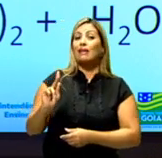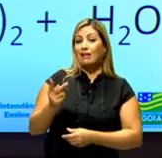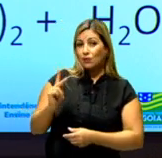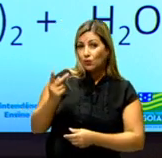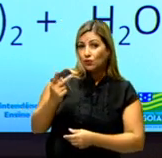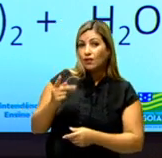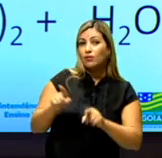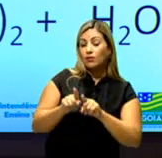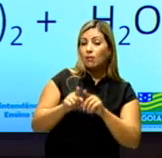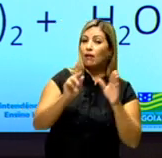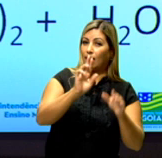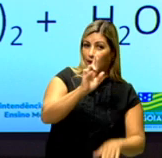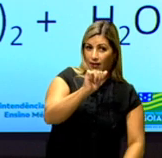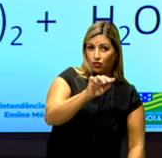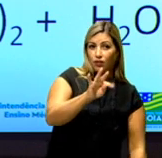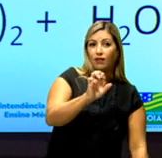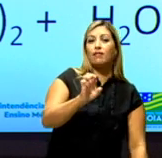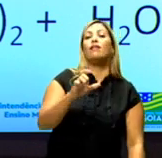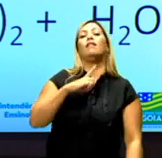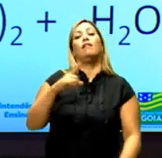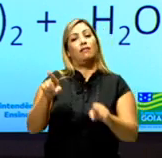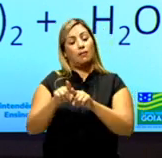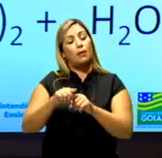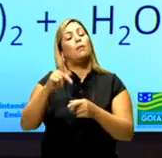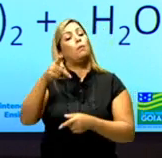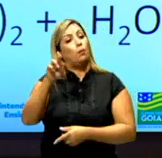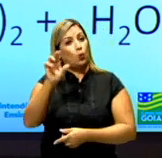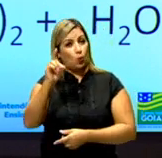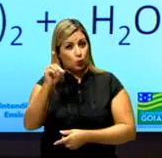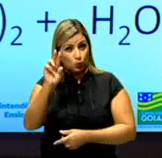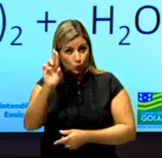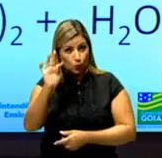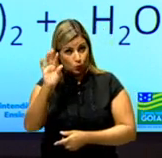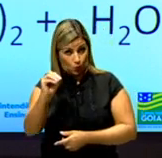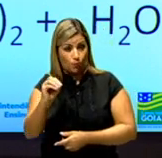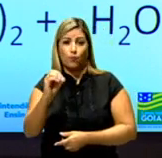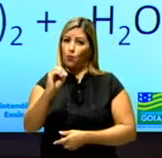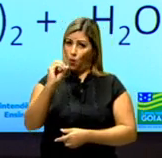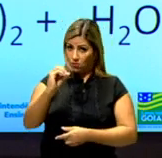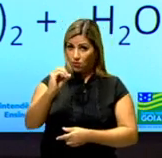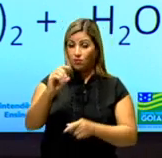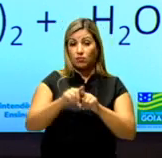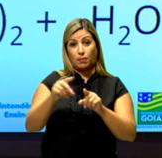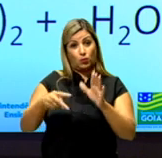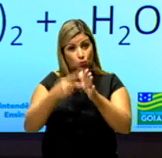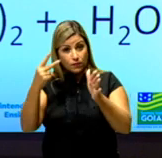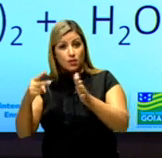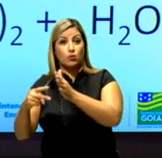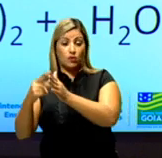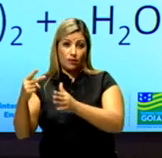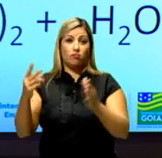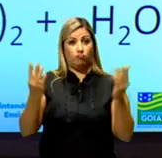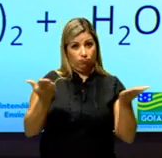única vez no reagente e aparece uma única vez também no produto. O oxigênio aparece duas vezes no reagente e duas vezes no